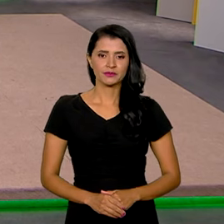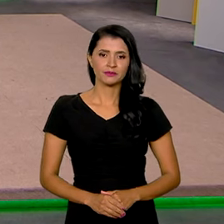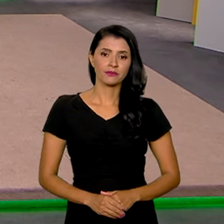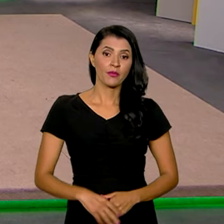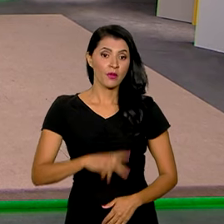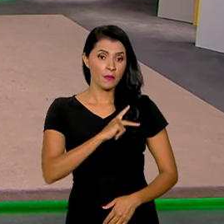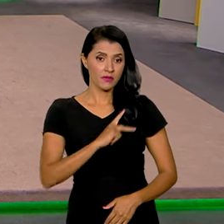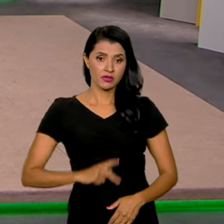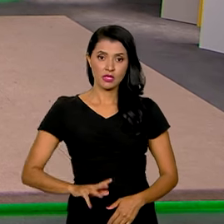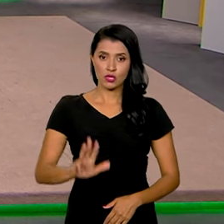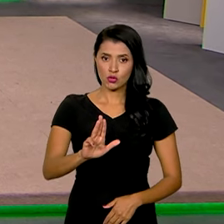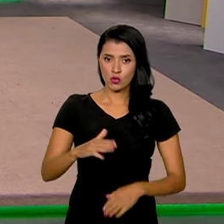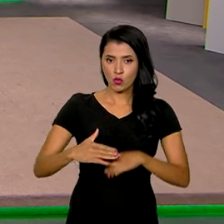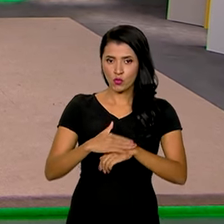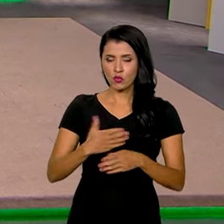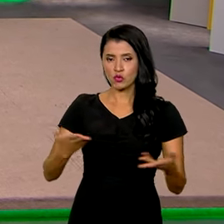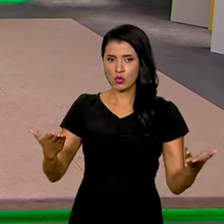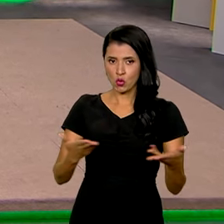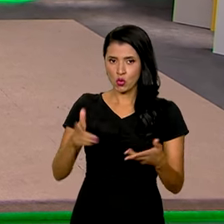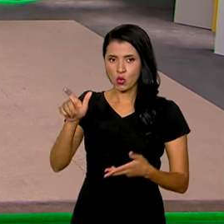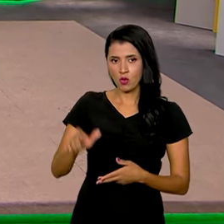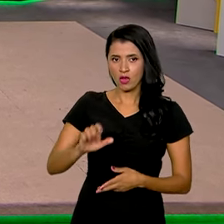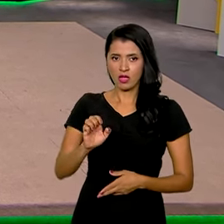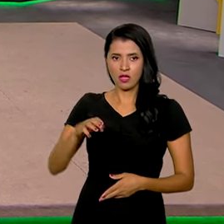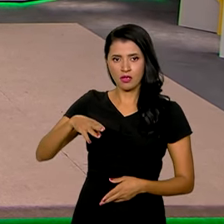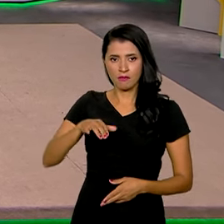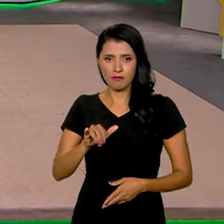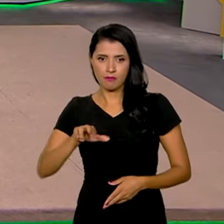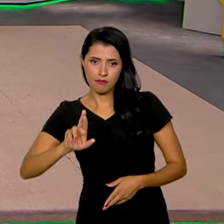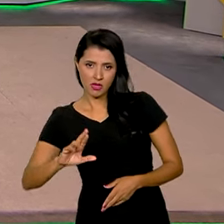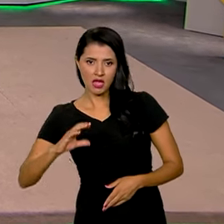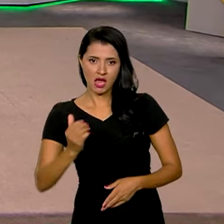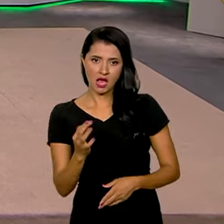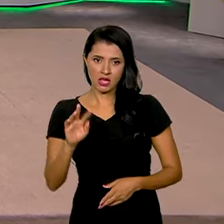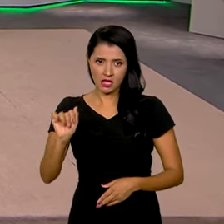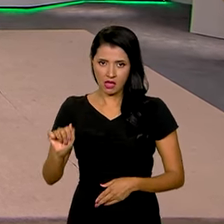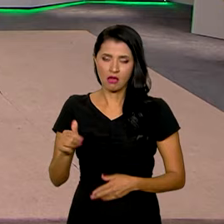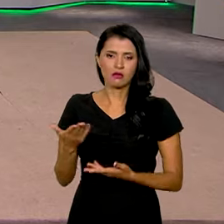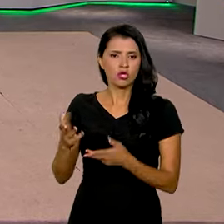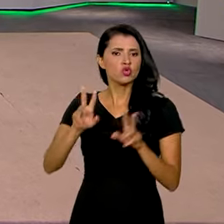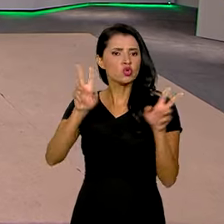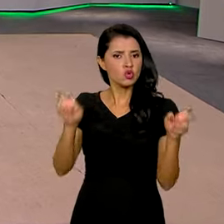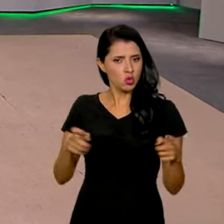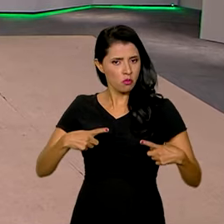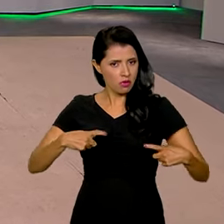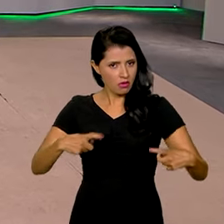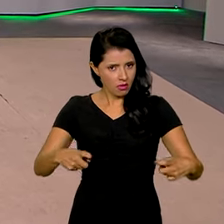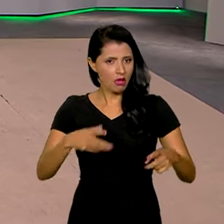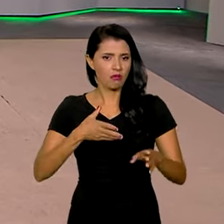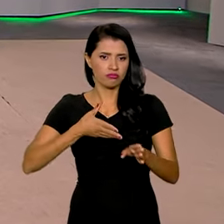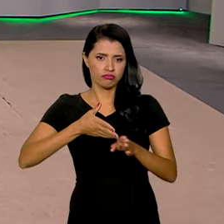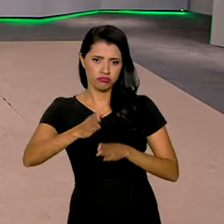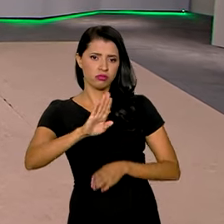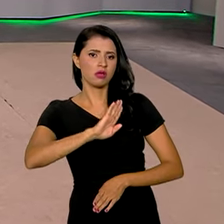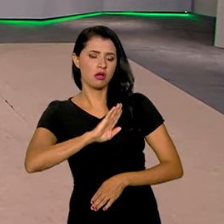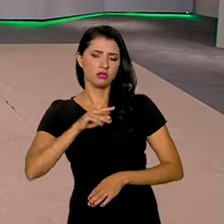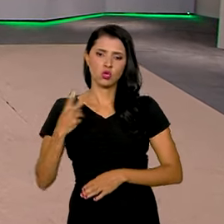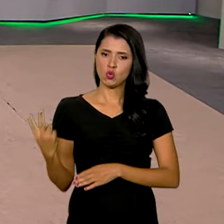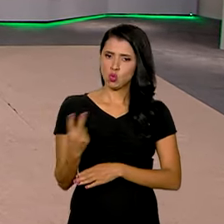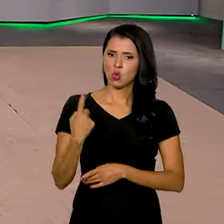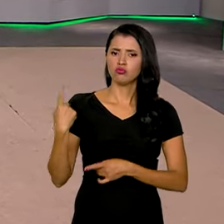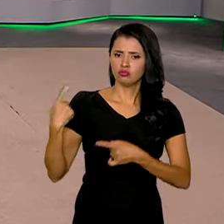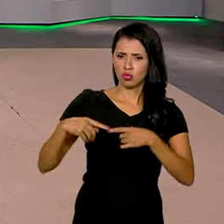O presidente Lula conversou hoje com o emir do Catar, Tamim Altani, sobre o conflito na faixa de Gaza. Ambos